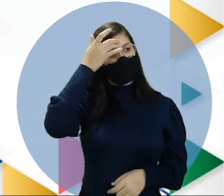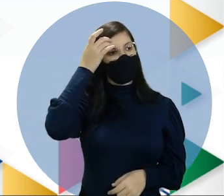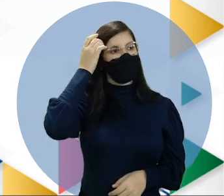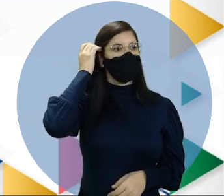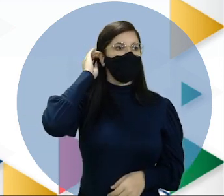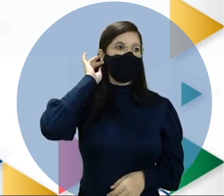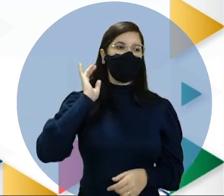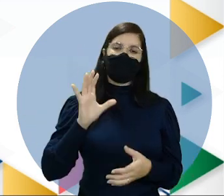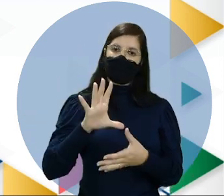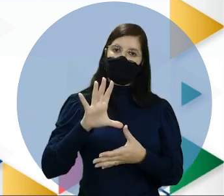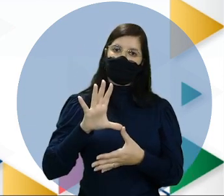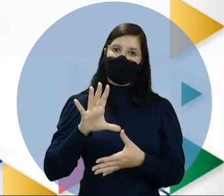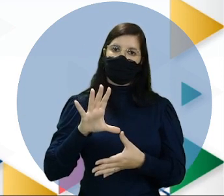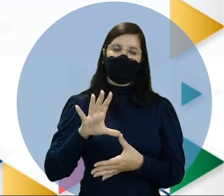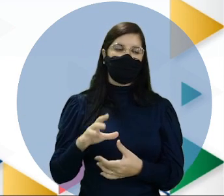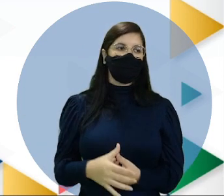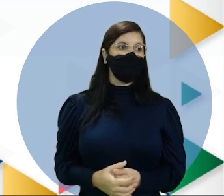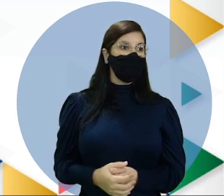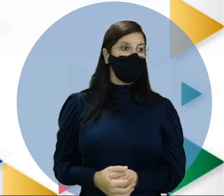no mapa MUNDE.